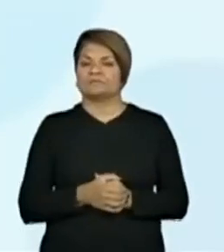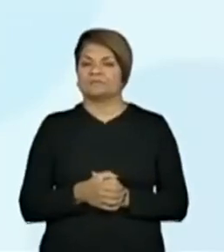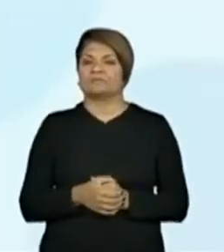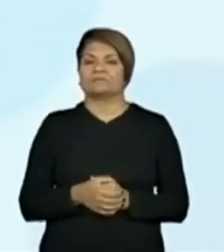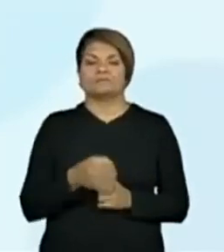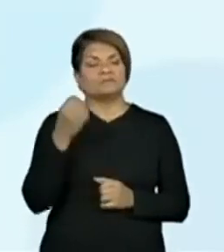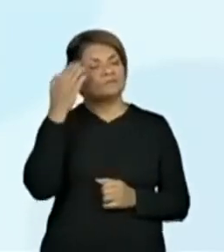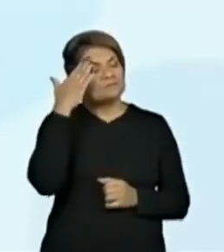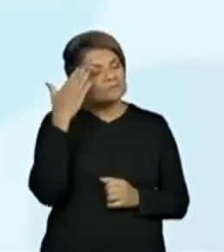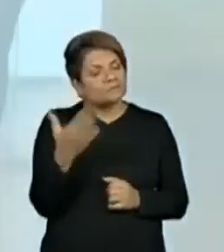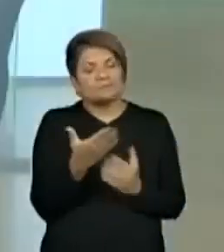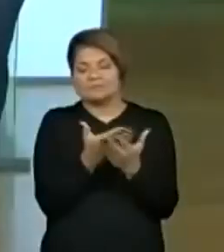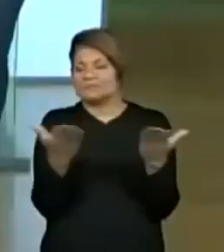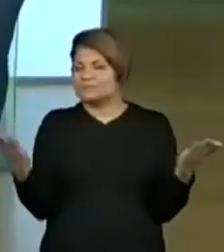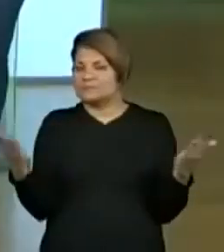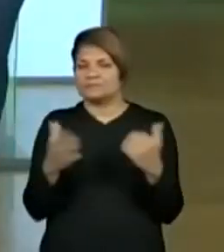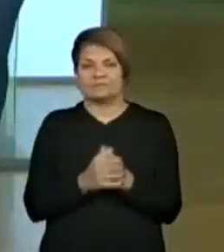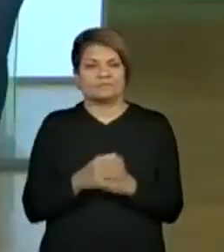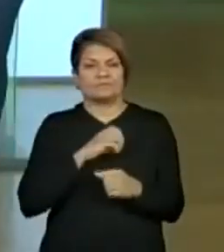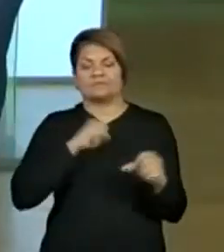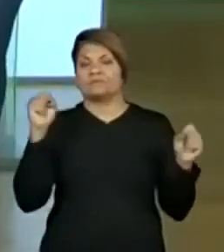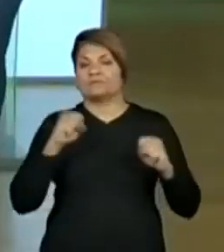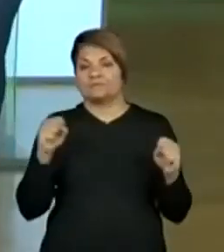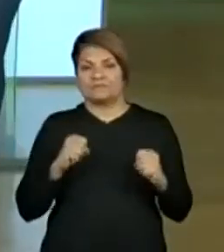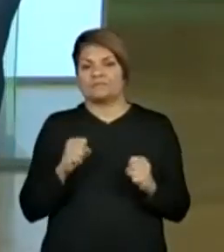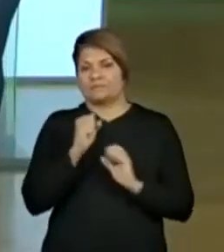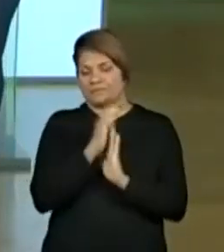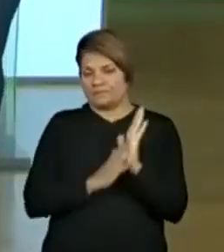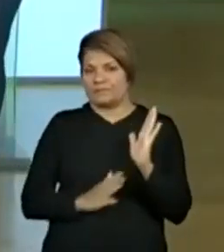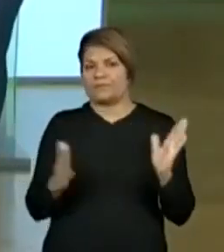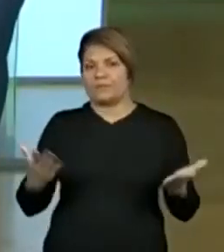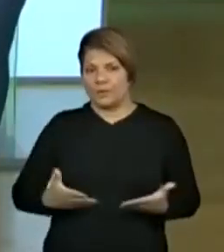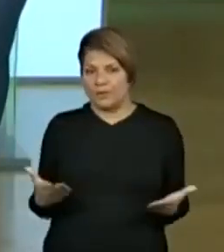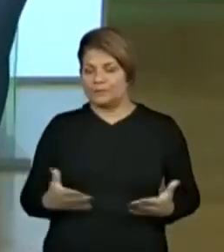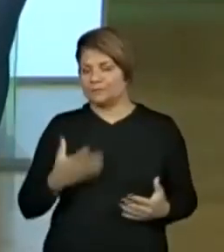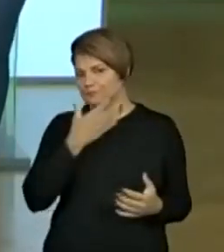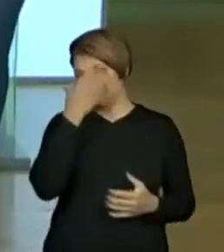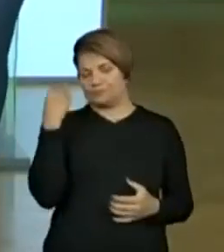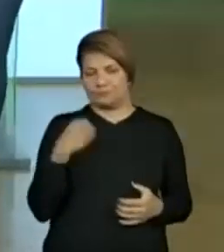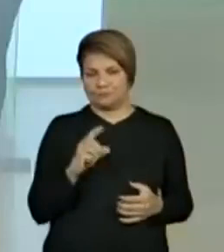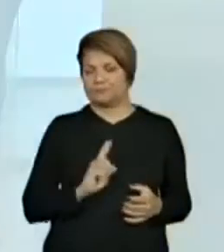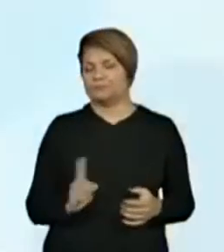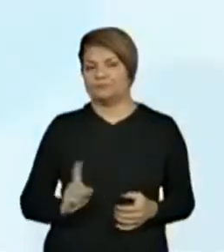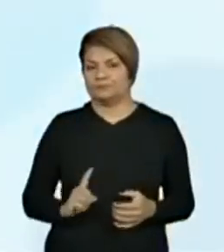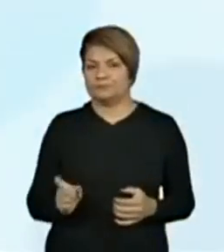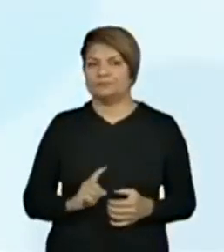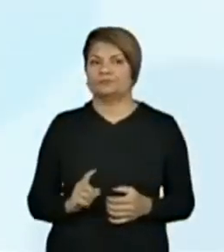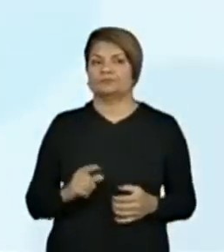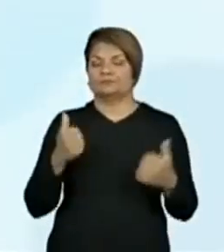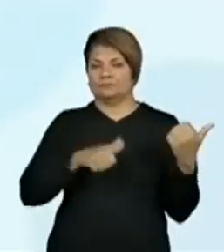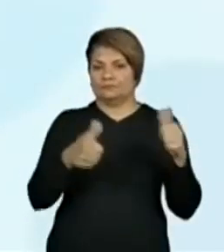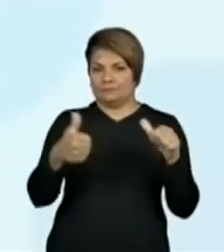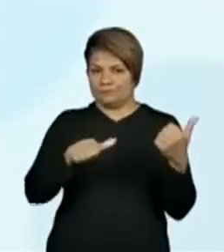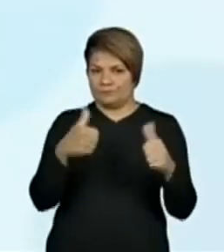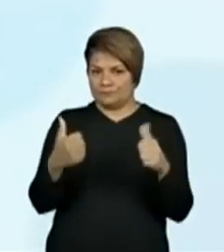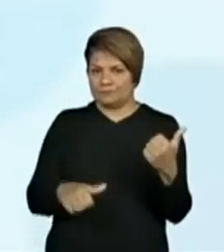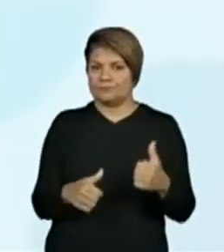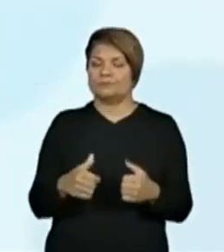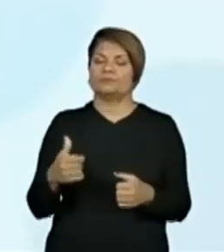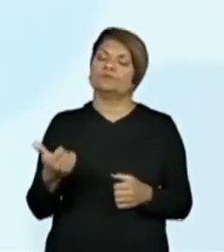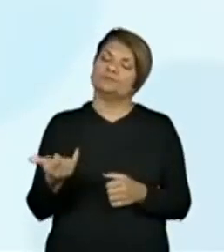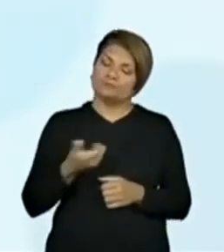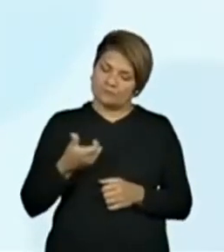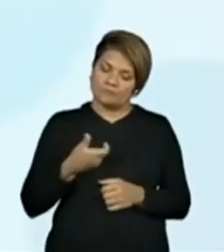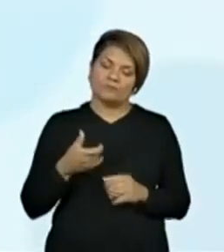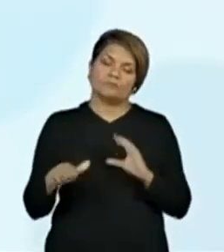Muito obrigada, pessoal. Adorei a atividade de hoje. Não esqueçam da nossa avaliação. Conta aí o que você achou